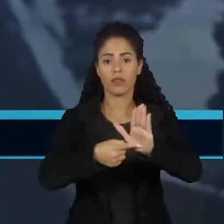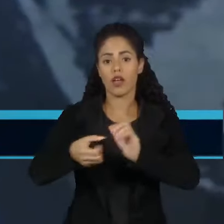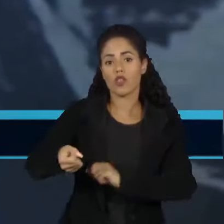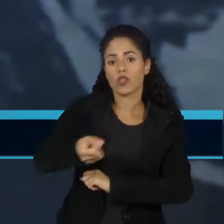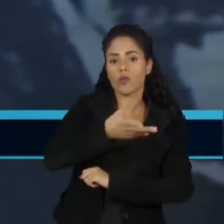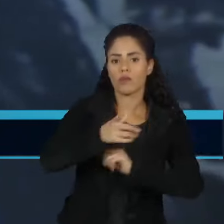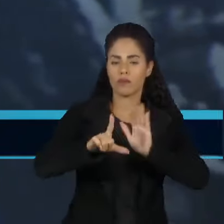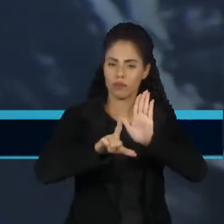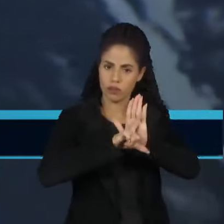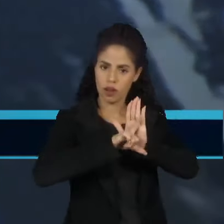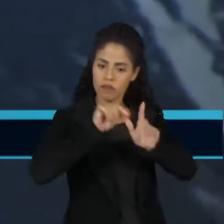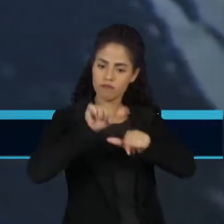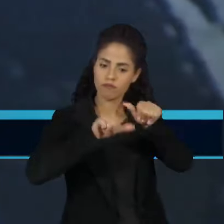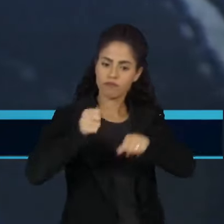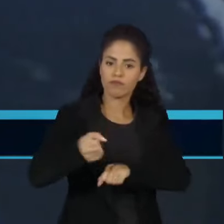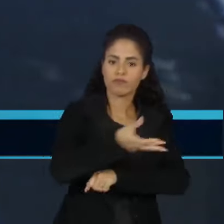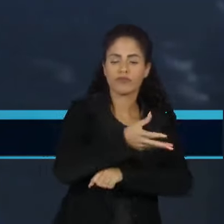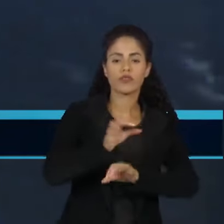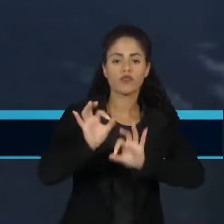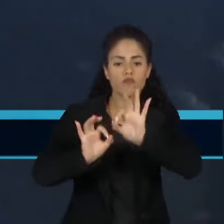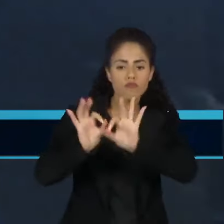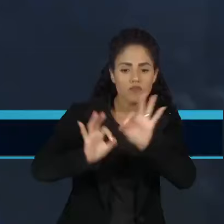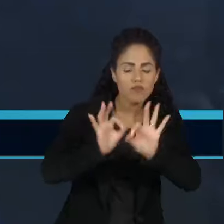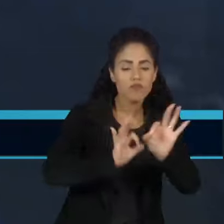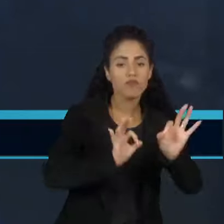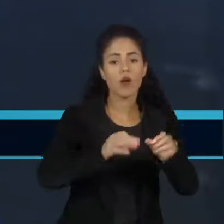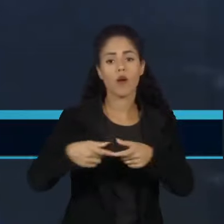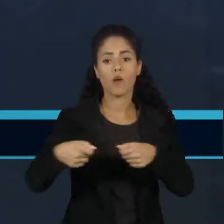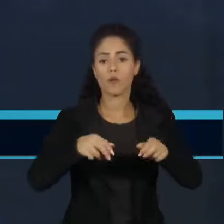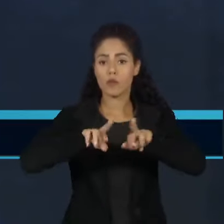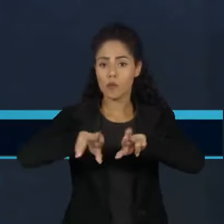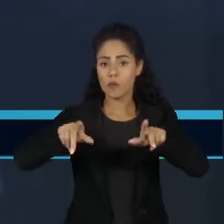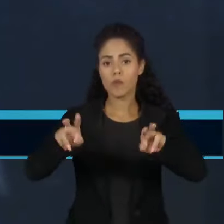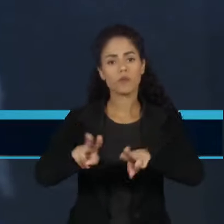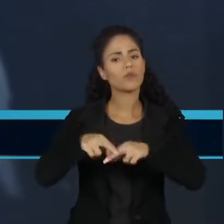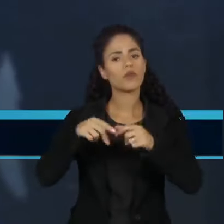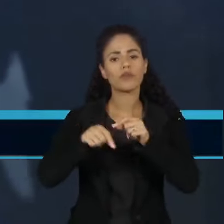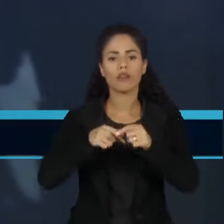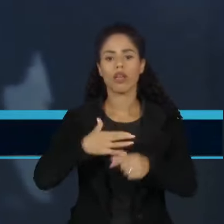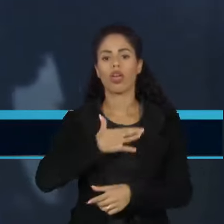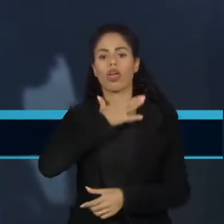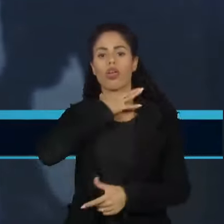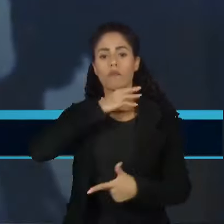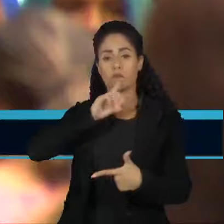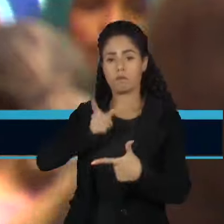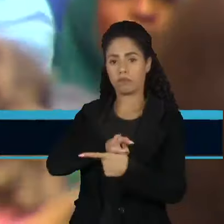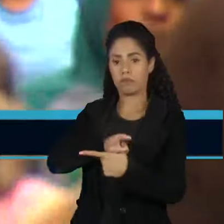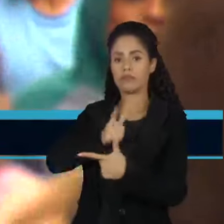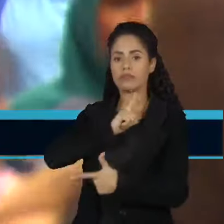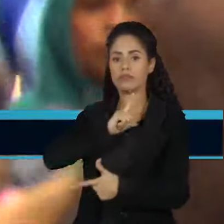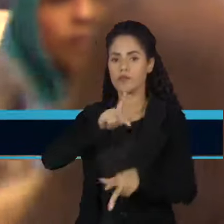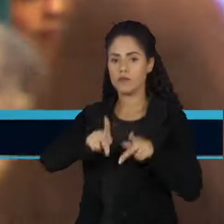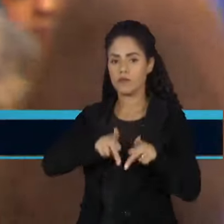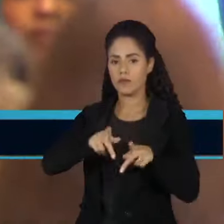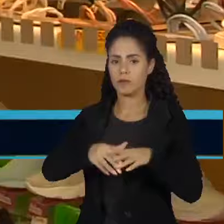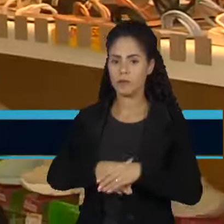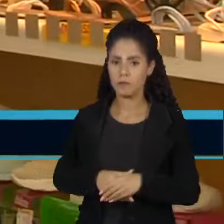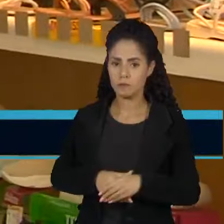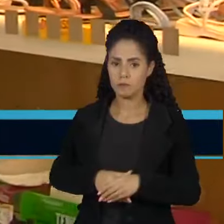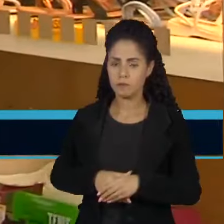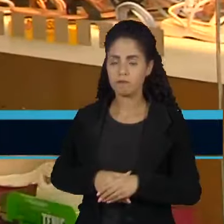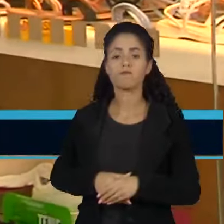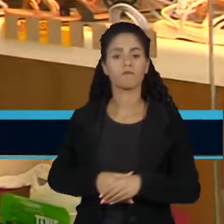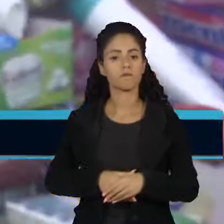a lei que criou os núcleos de mediação de conflitos por causa do superendividamento da população. Devo,